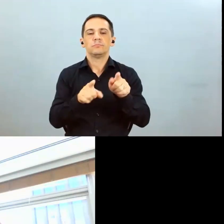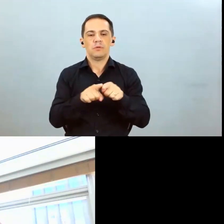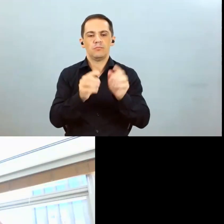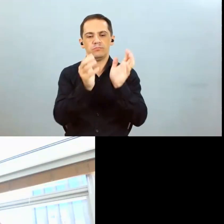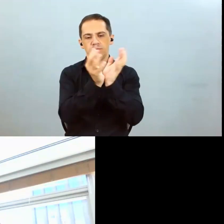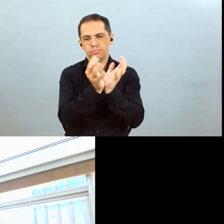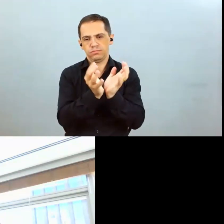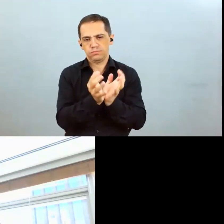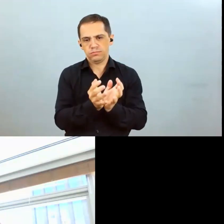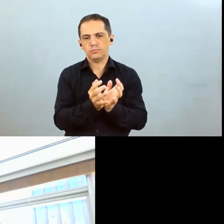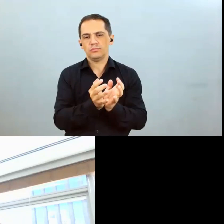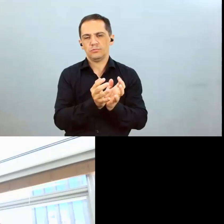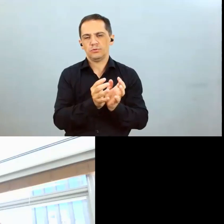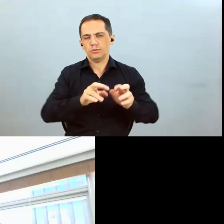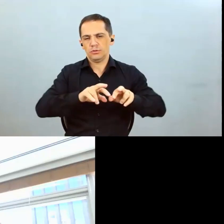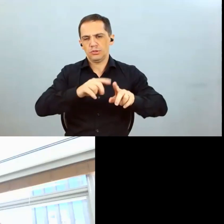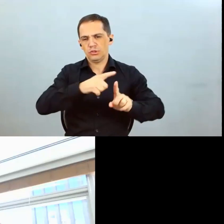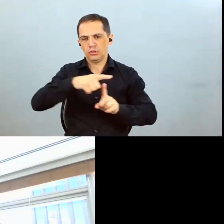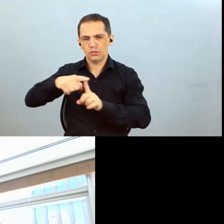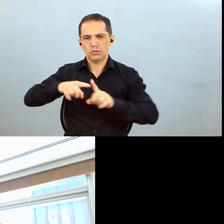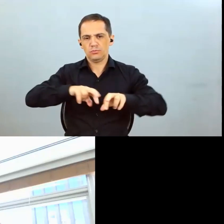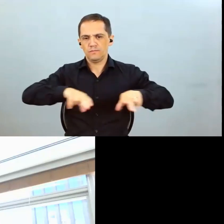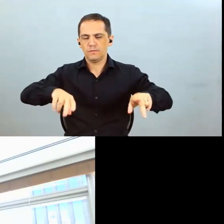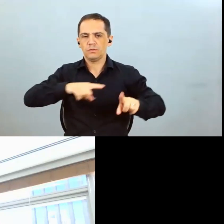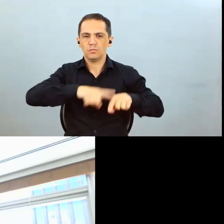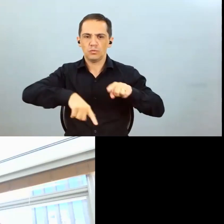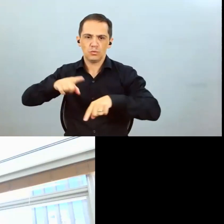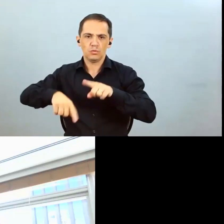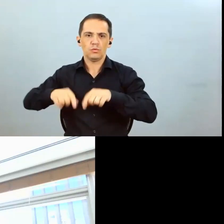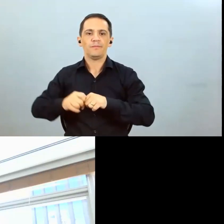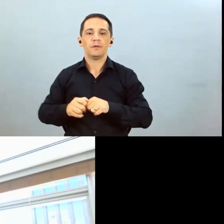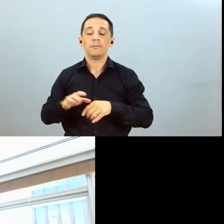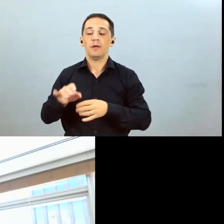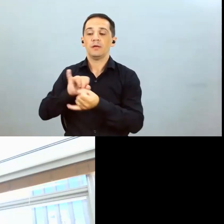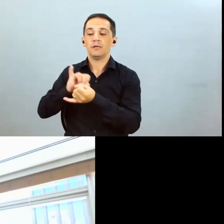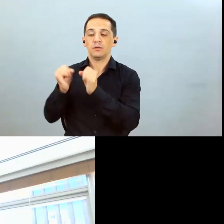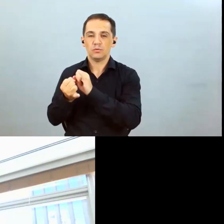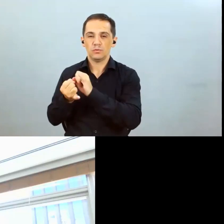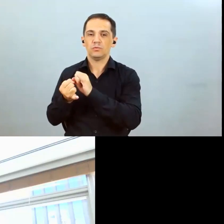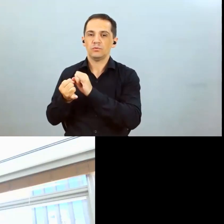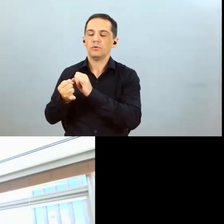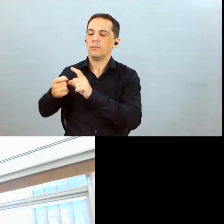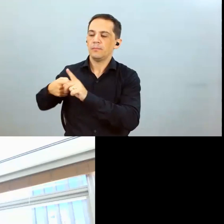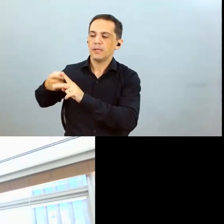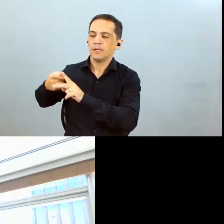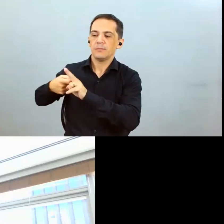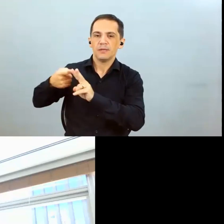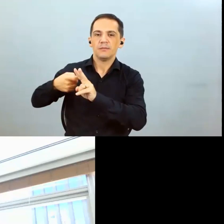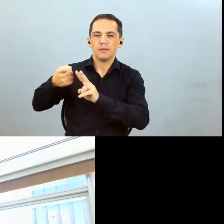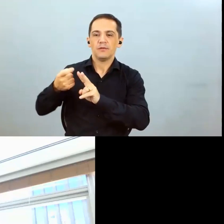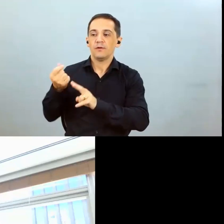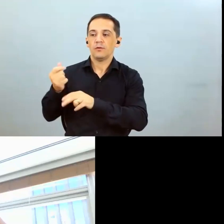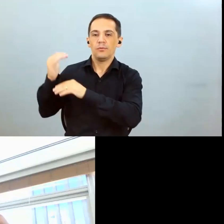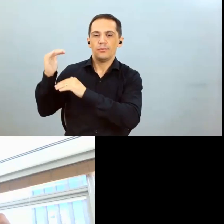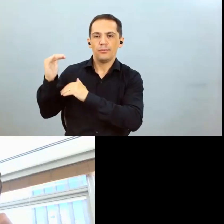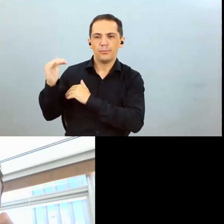Como eu comentei anteriormente, os insumos caíram mais ao longo desses últimos dois meses, então a expectativa é de a gente conseguir